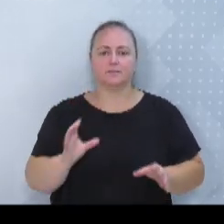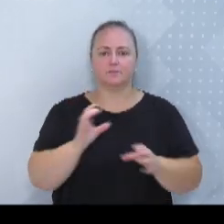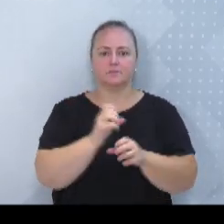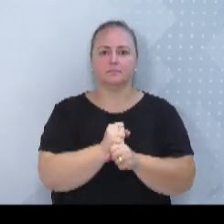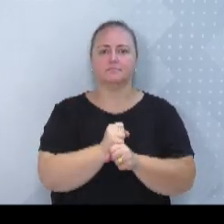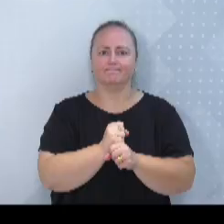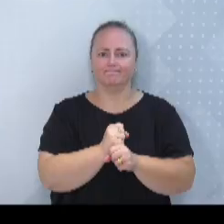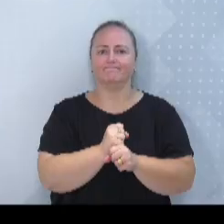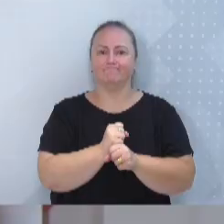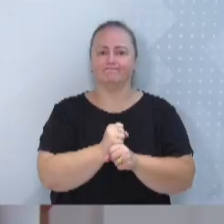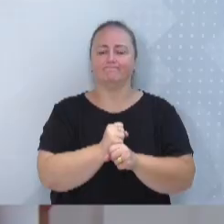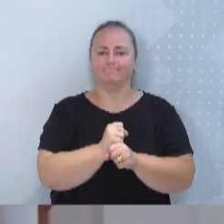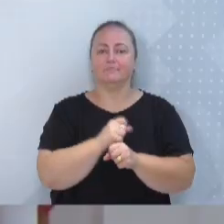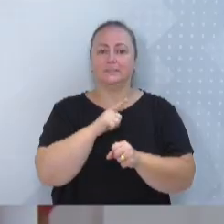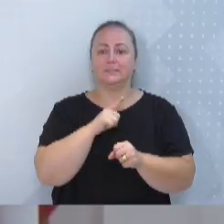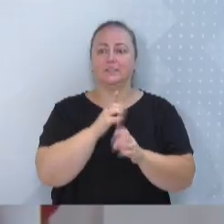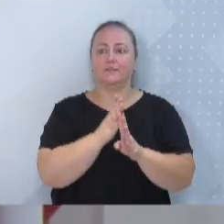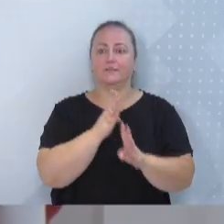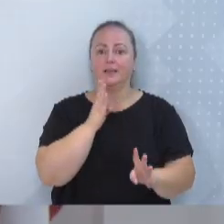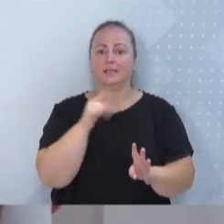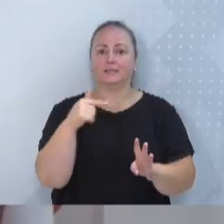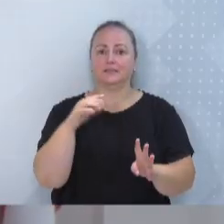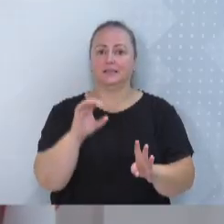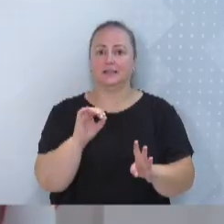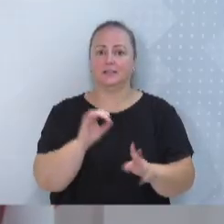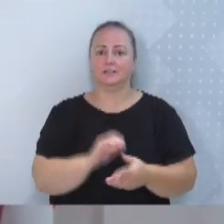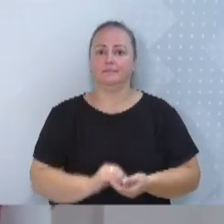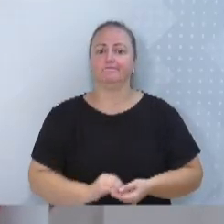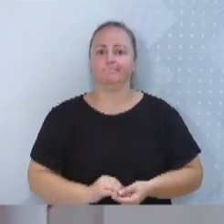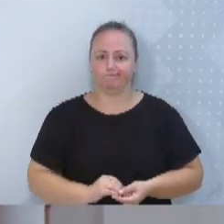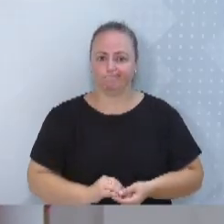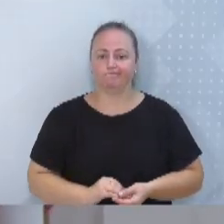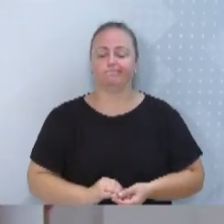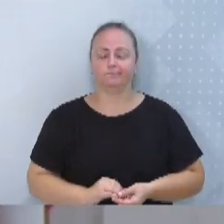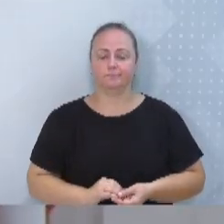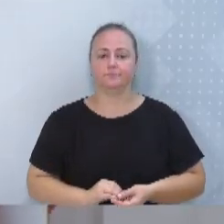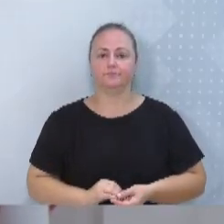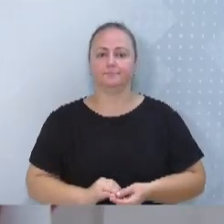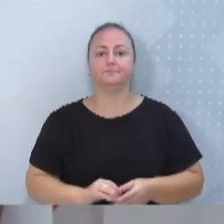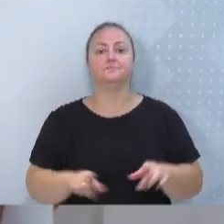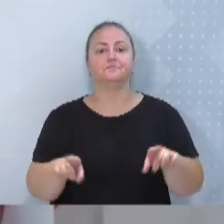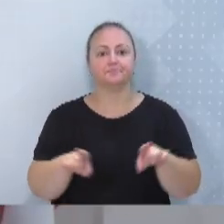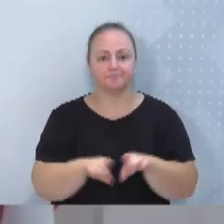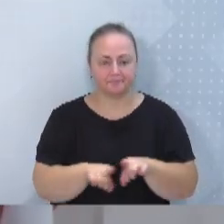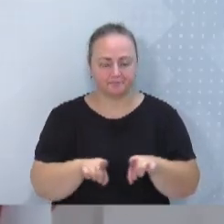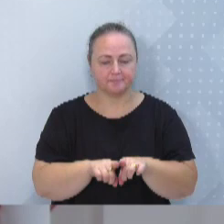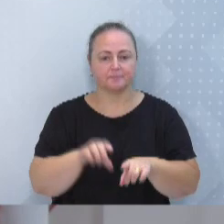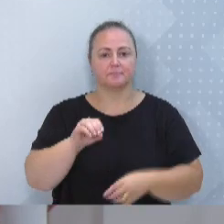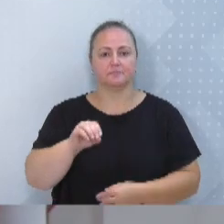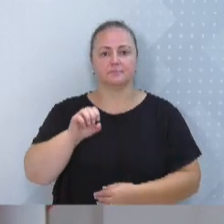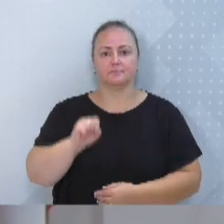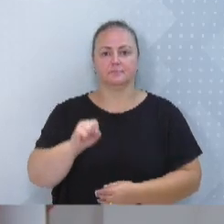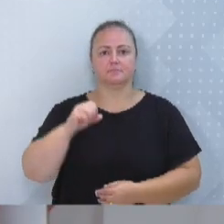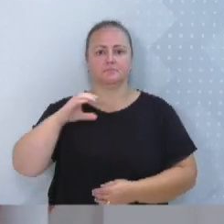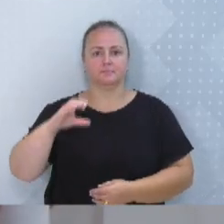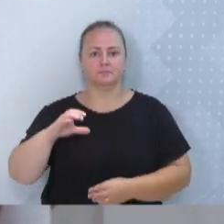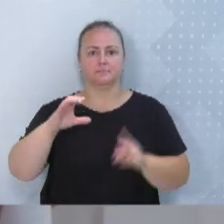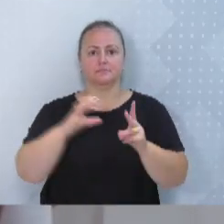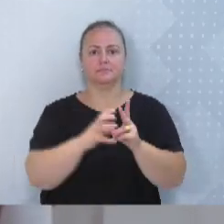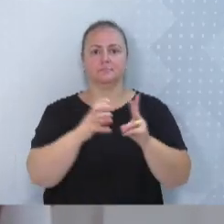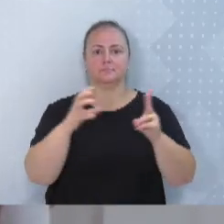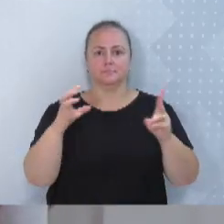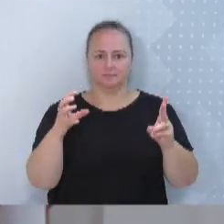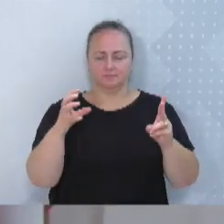em demanda reprimida. Realizamos visita na OSC São Felipe Neri, no bairro da Velha Grande, onde